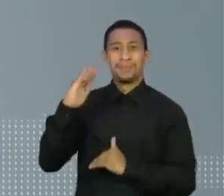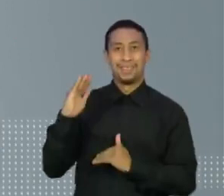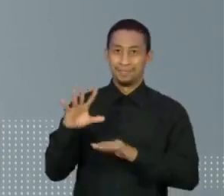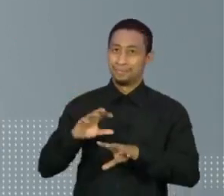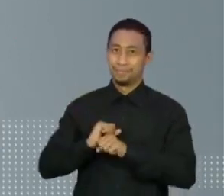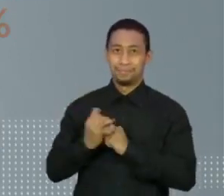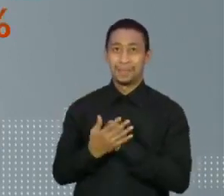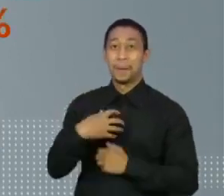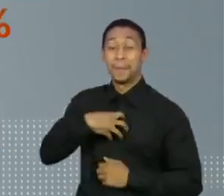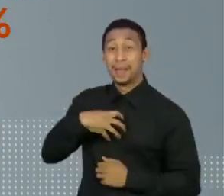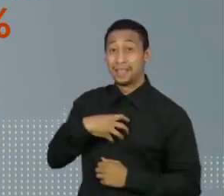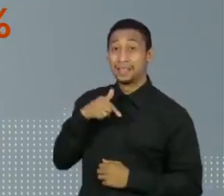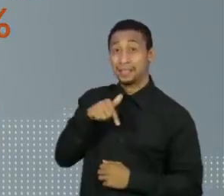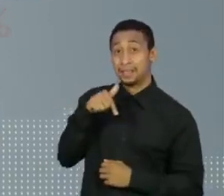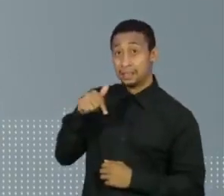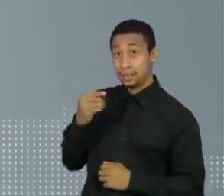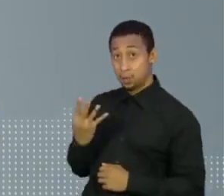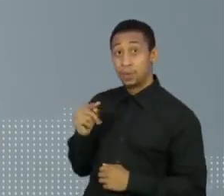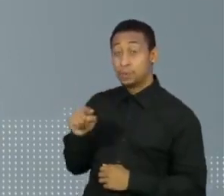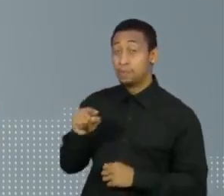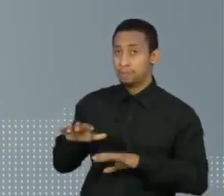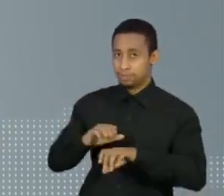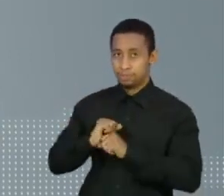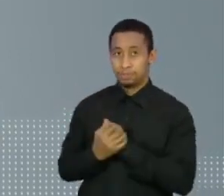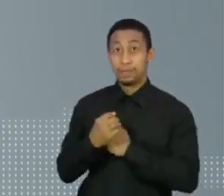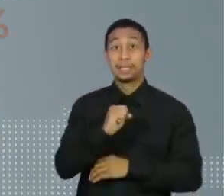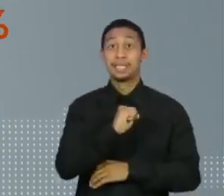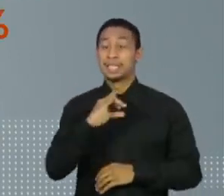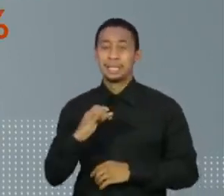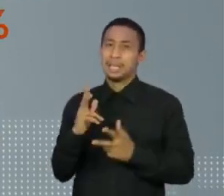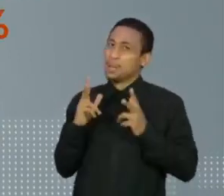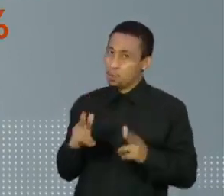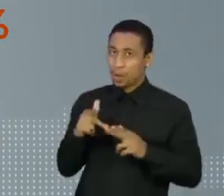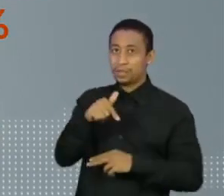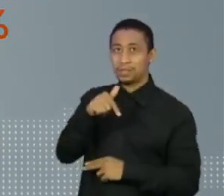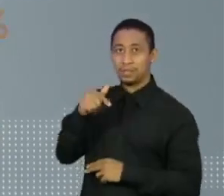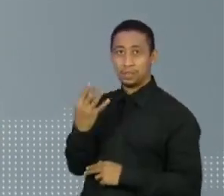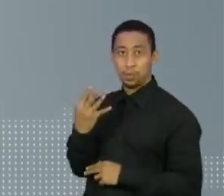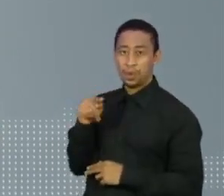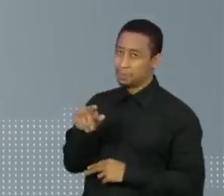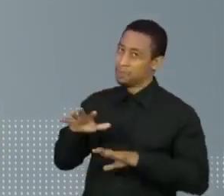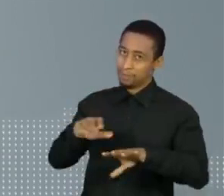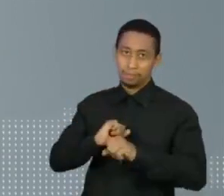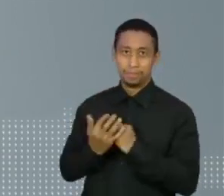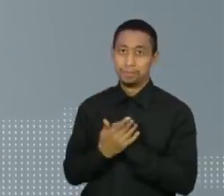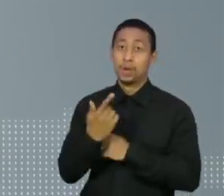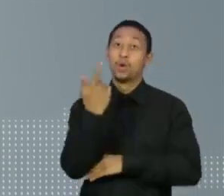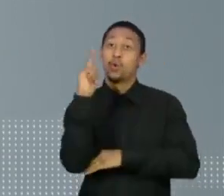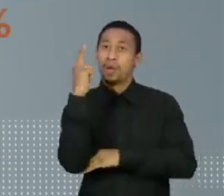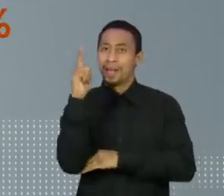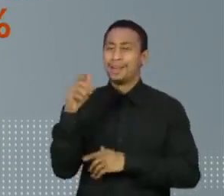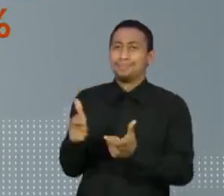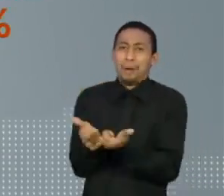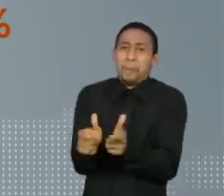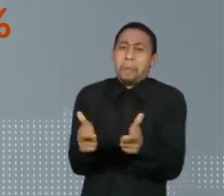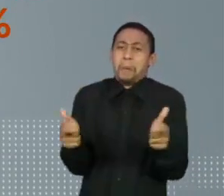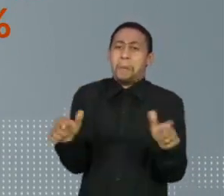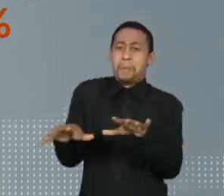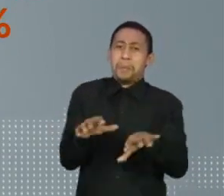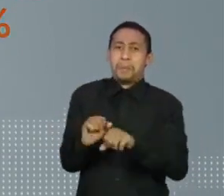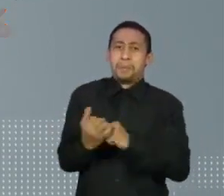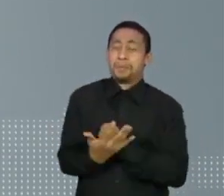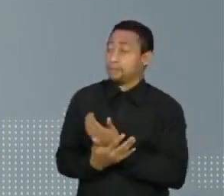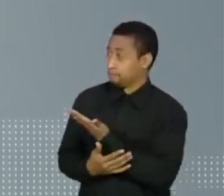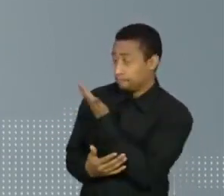A Bahia tem 774 mil, praticamente o mesmo número de Santa Catarina. Goiás é o estado mais atingido no centro